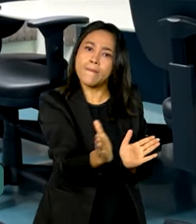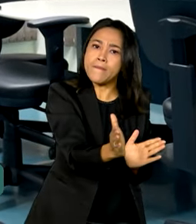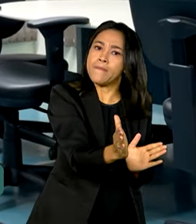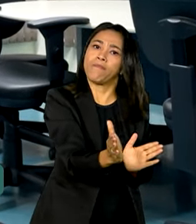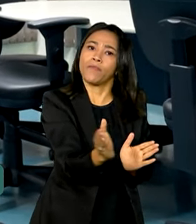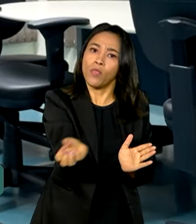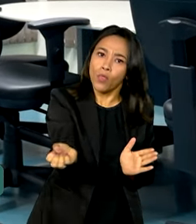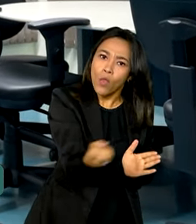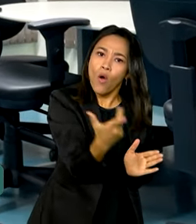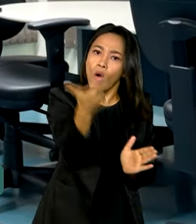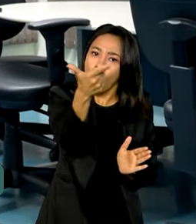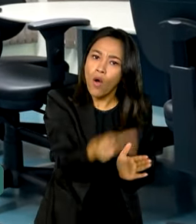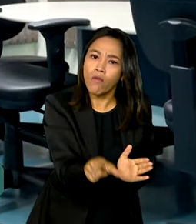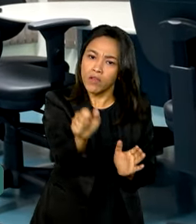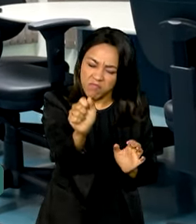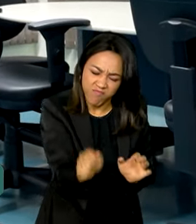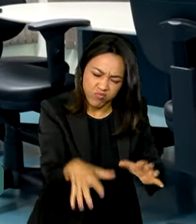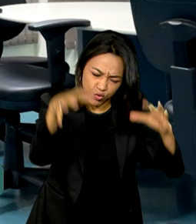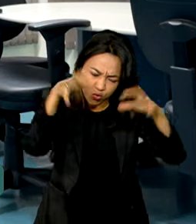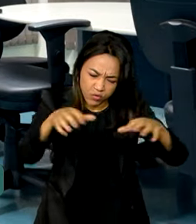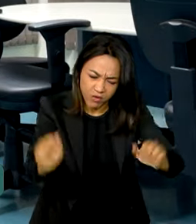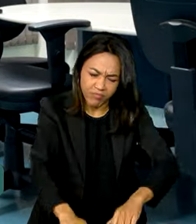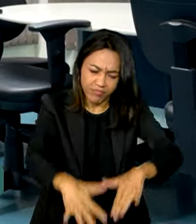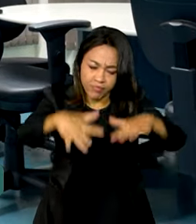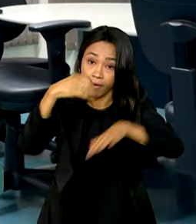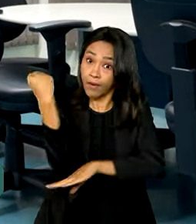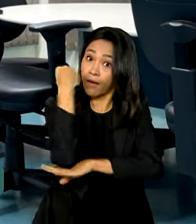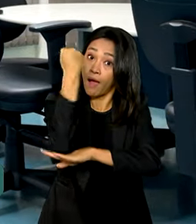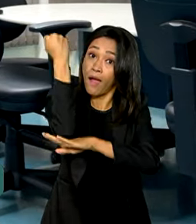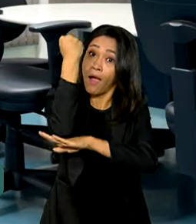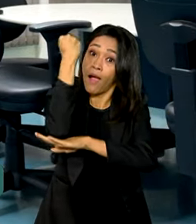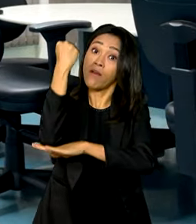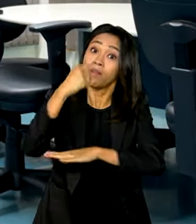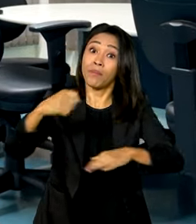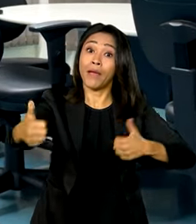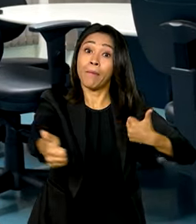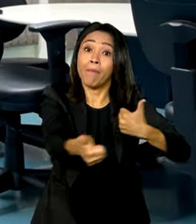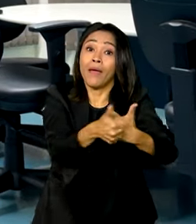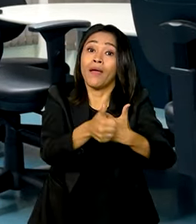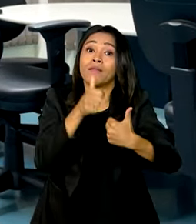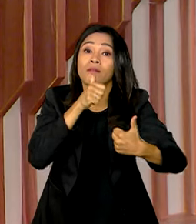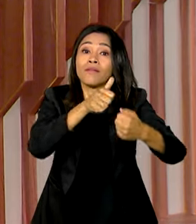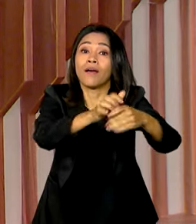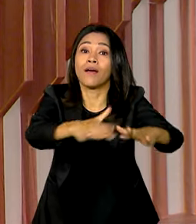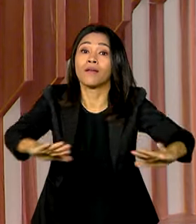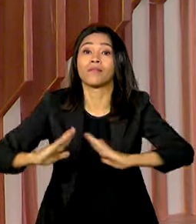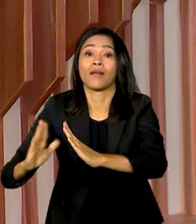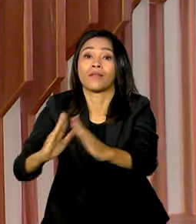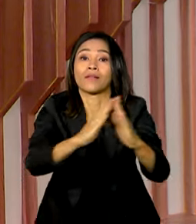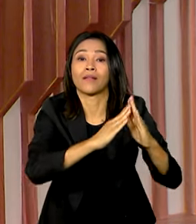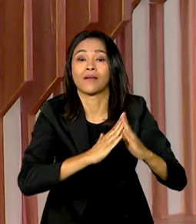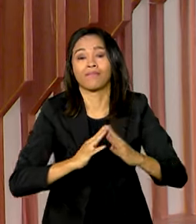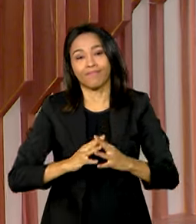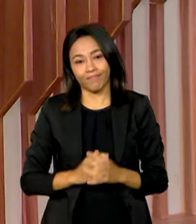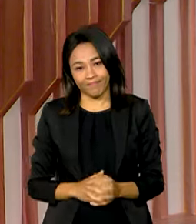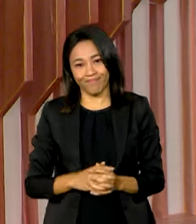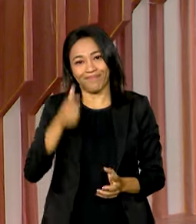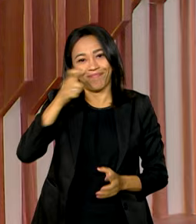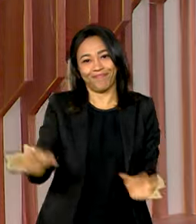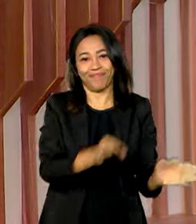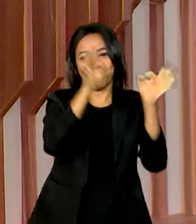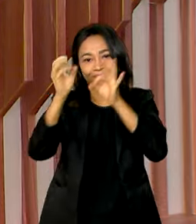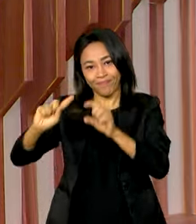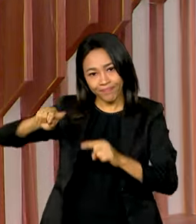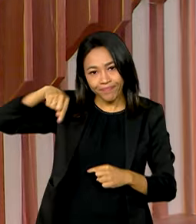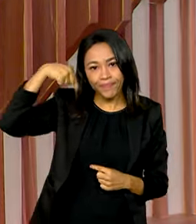tivesse novas ocorrências, ocorrências mais graves, nessa área da cidade que é a mais urbanizada. Veja a seguir, mais de